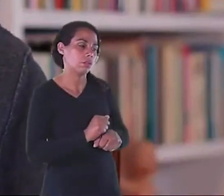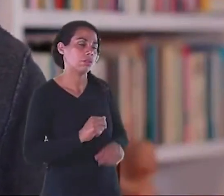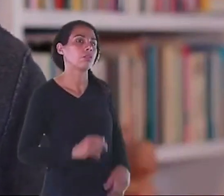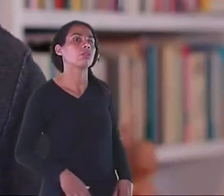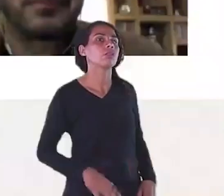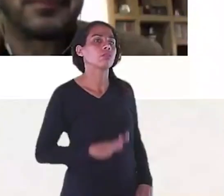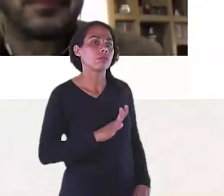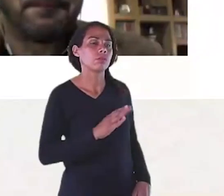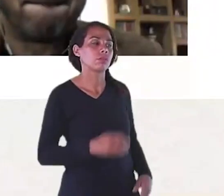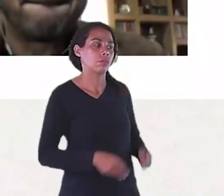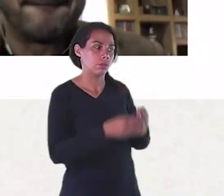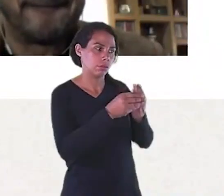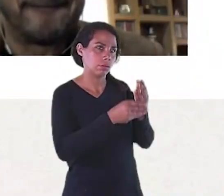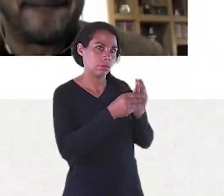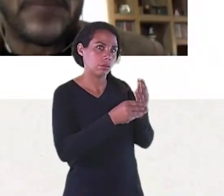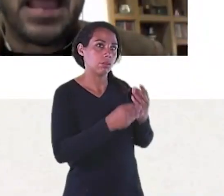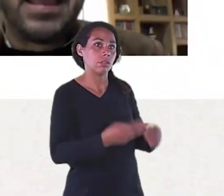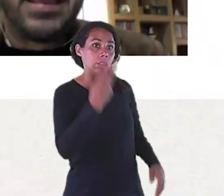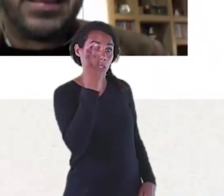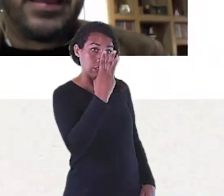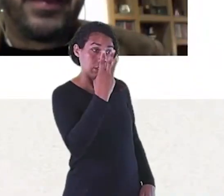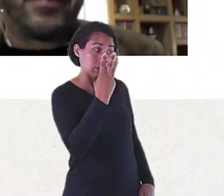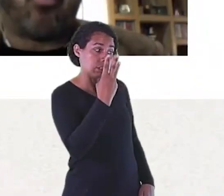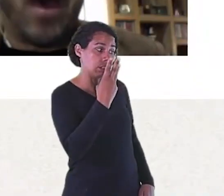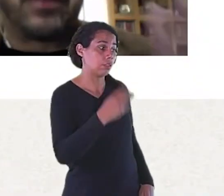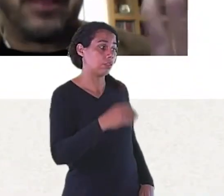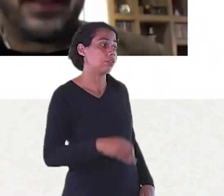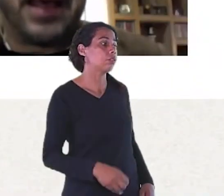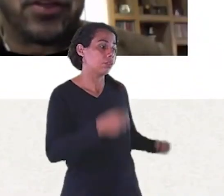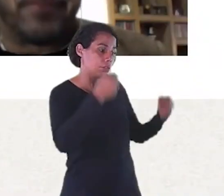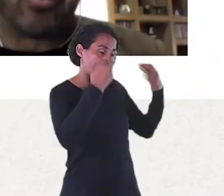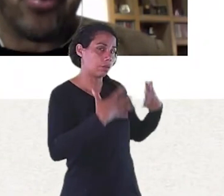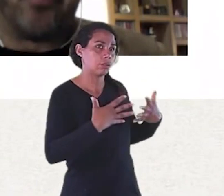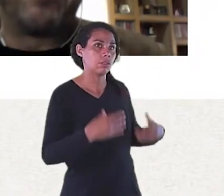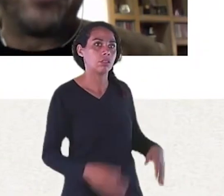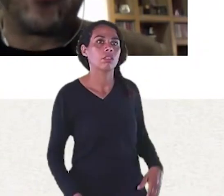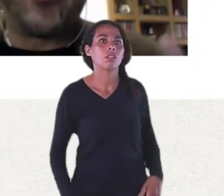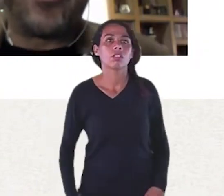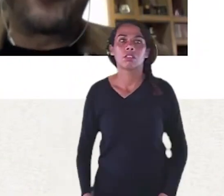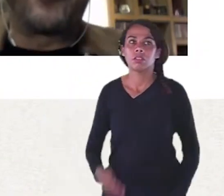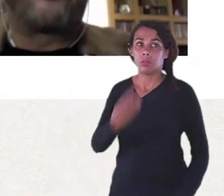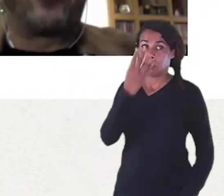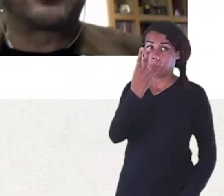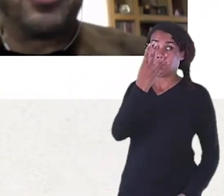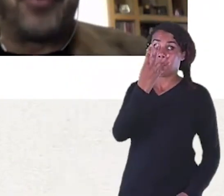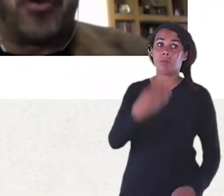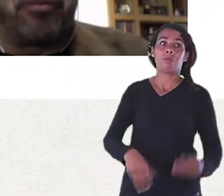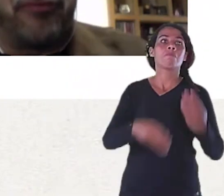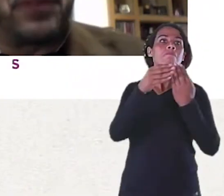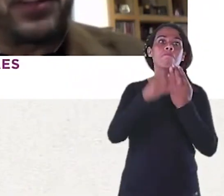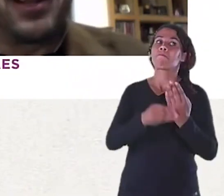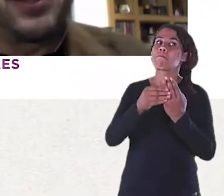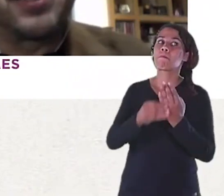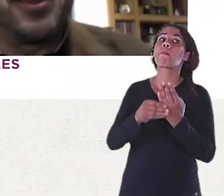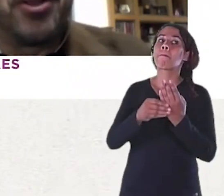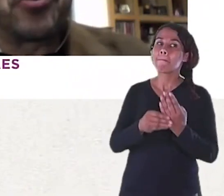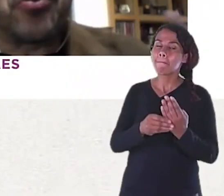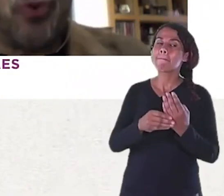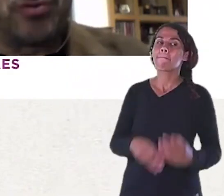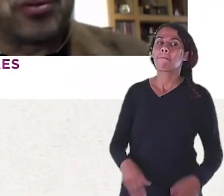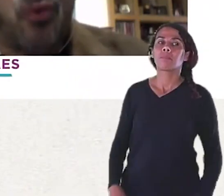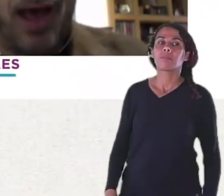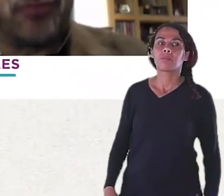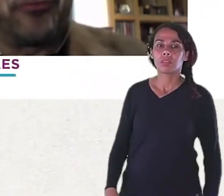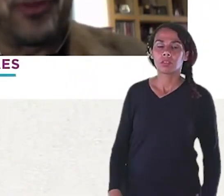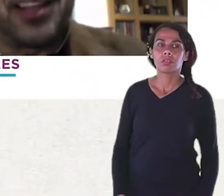Três livros Por favor Rapidamente Quatro na verdade Quatro Ô Afonso Eu aproveito para te agradecer